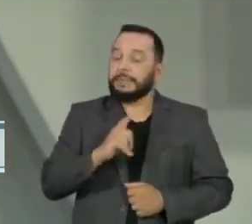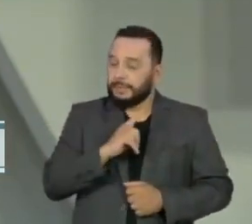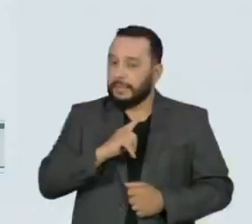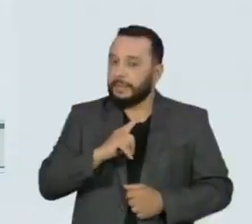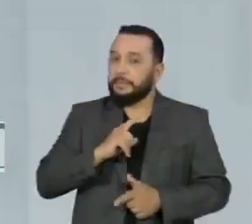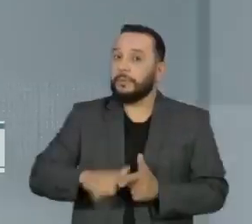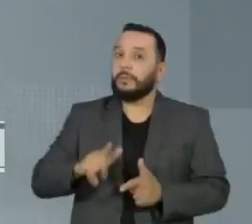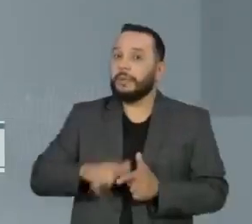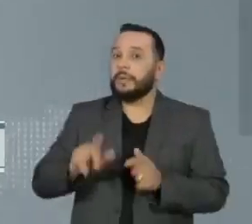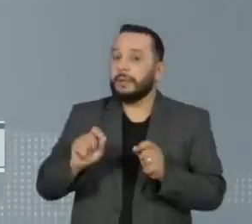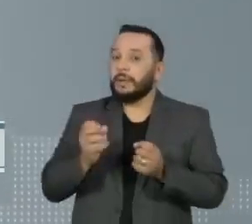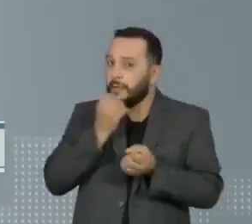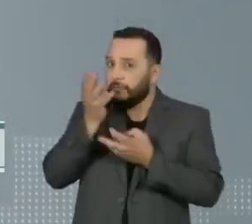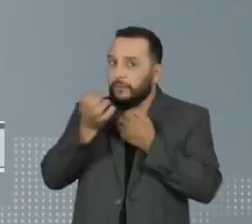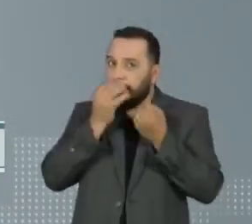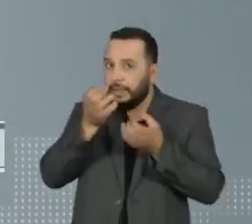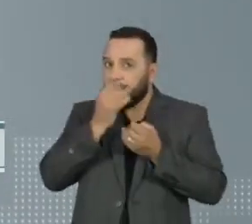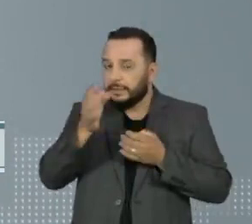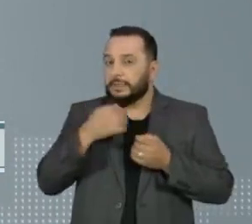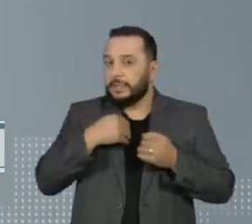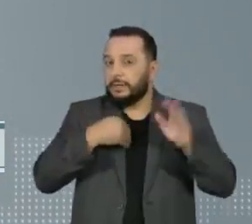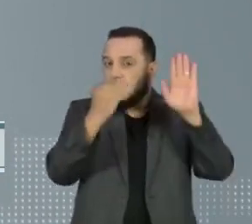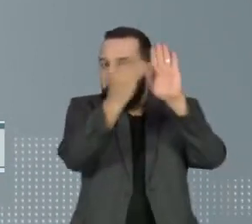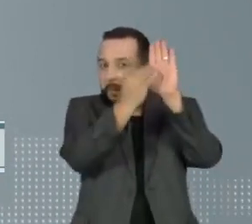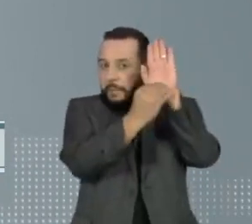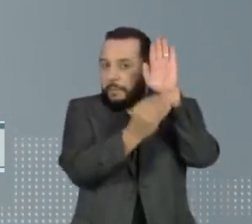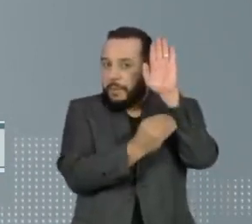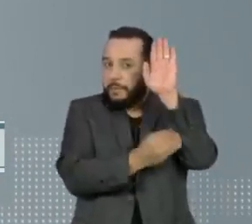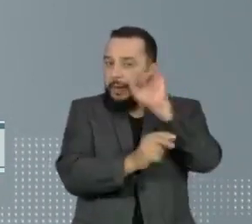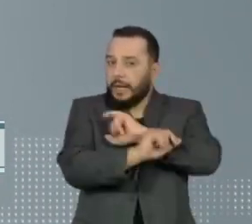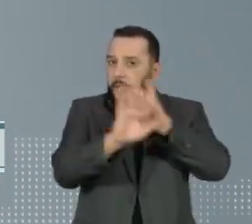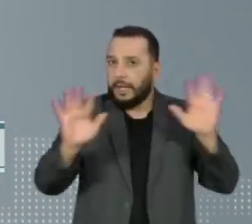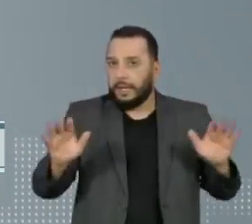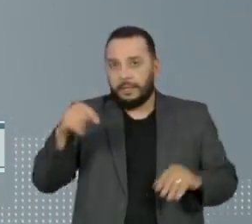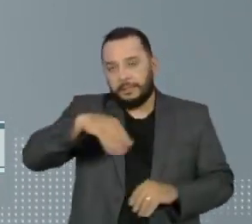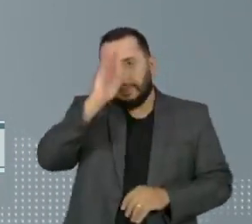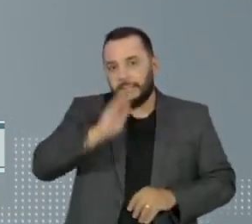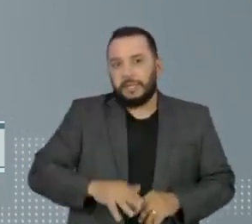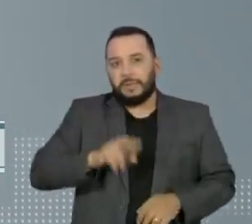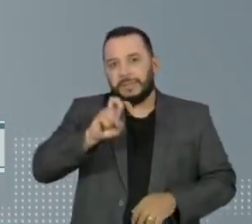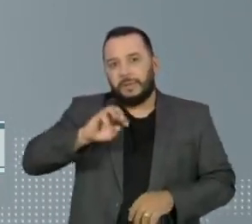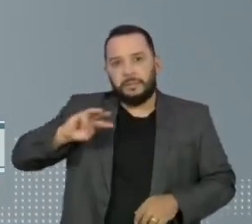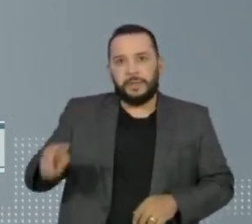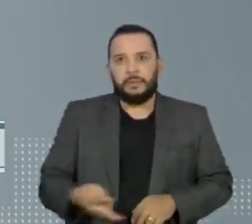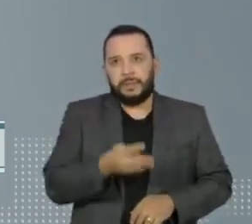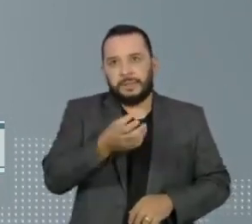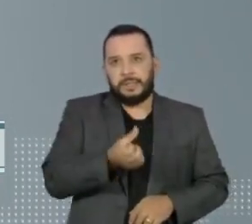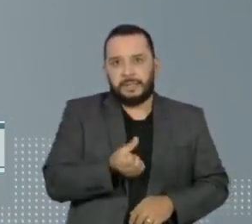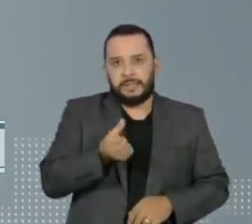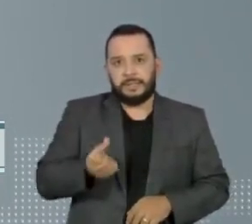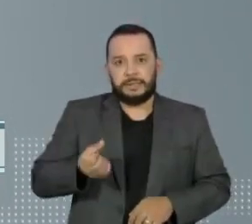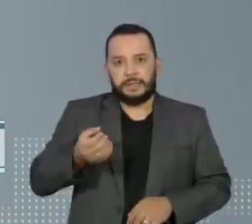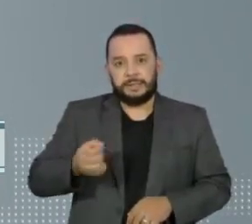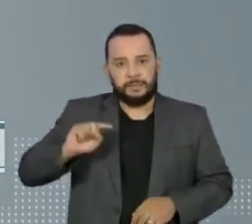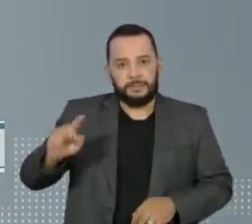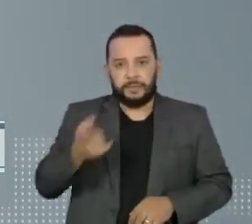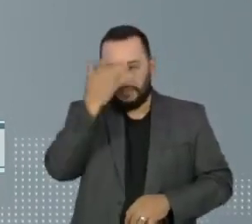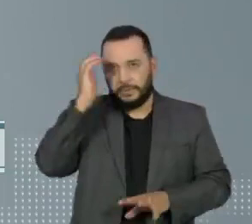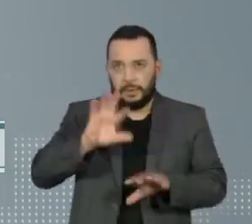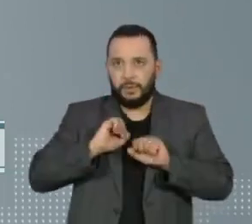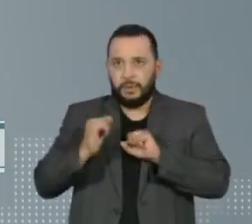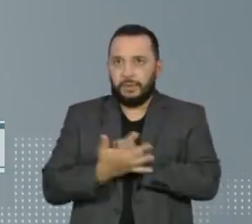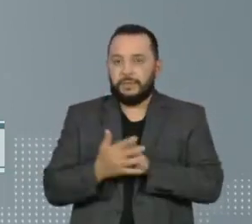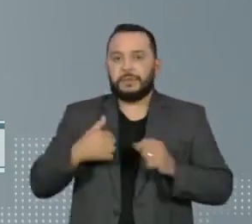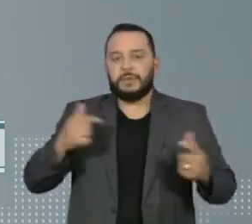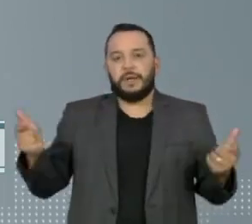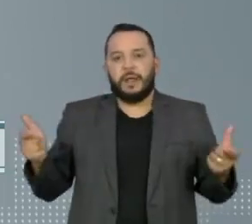dos dados. O país tem mais de 5 milhões e 660 mil casos, queda